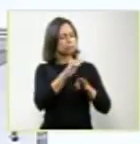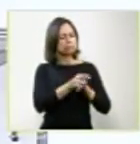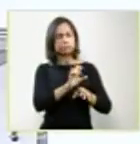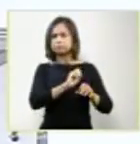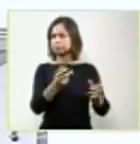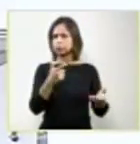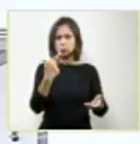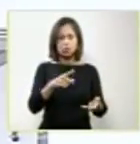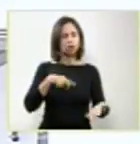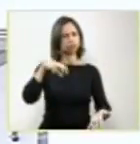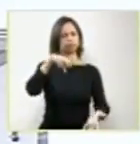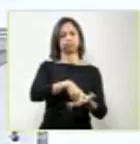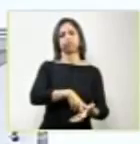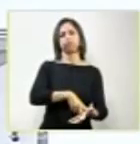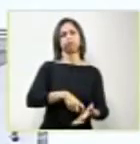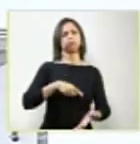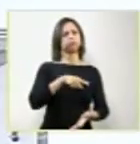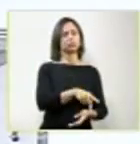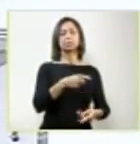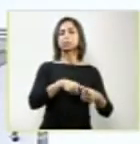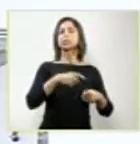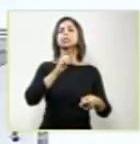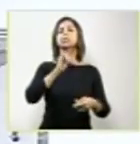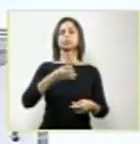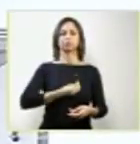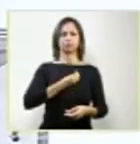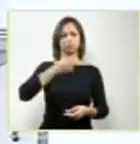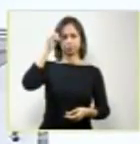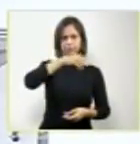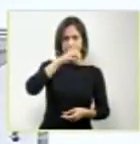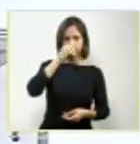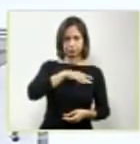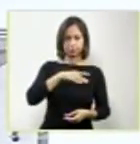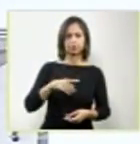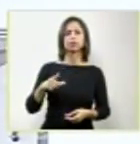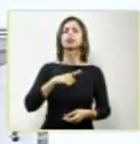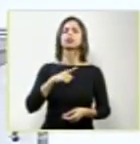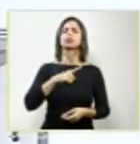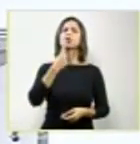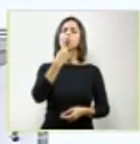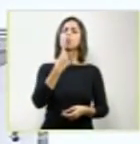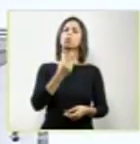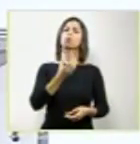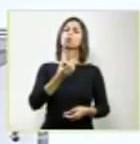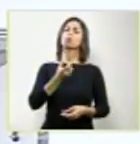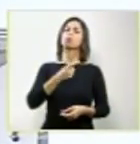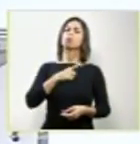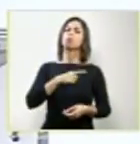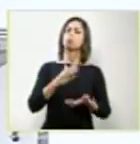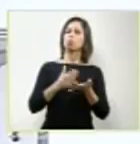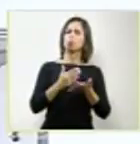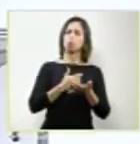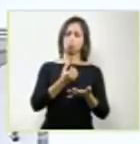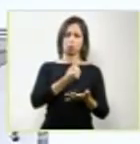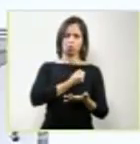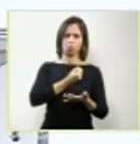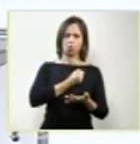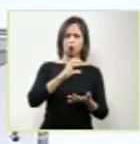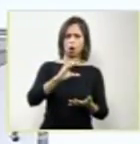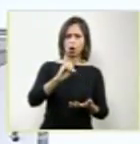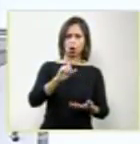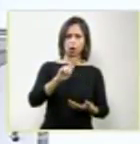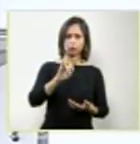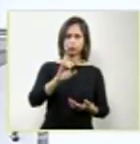comprovada a infração ética. Temos um código de ética médica que está,